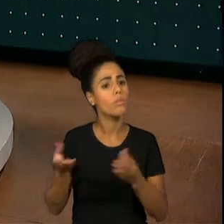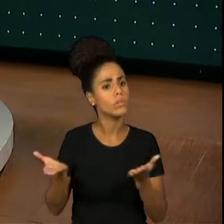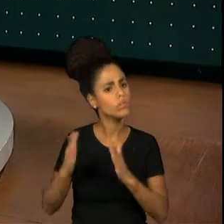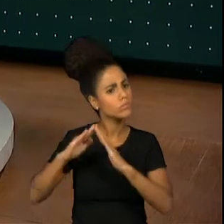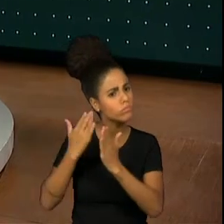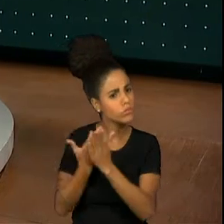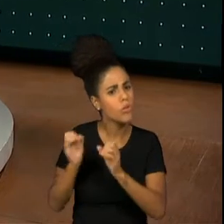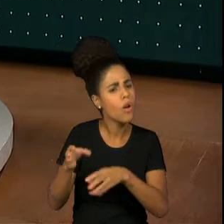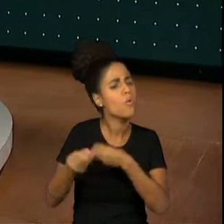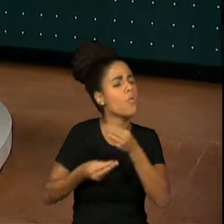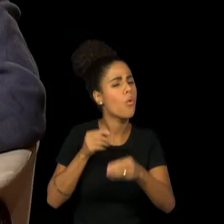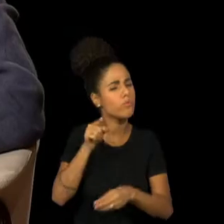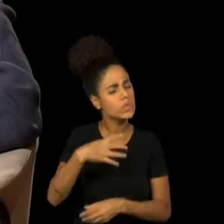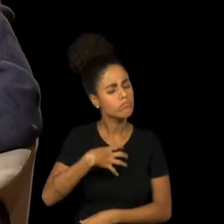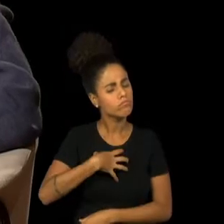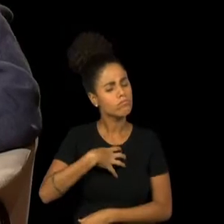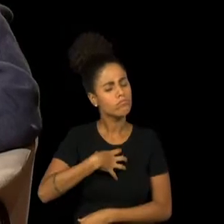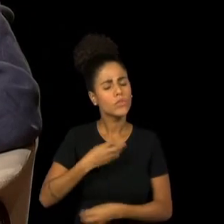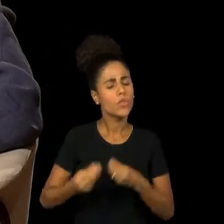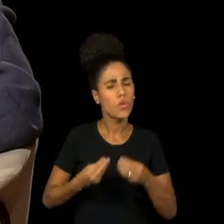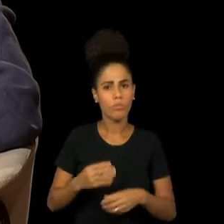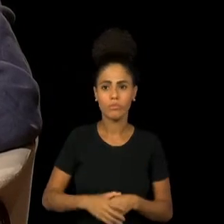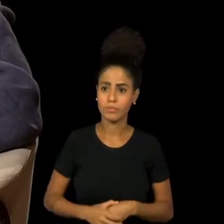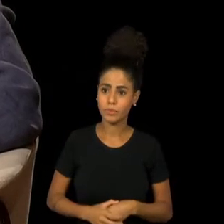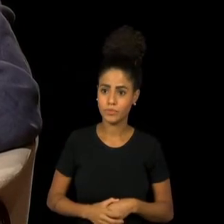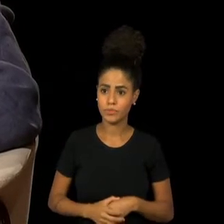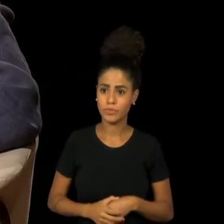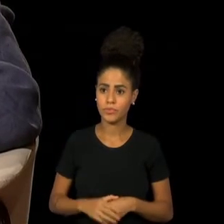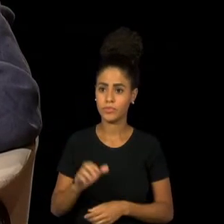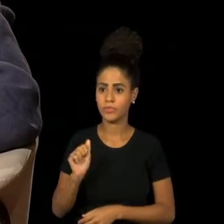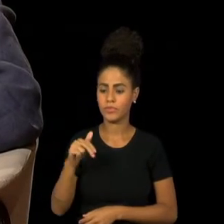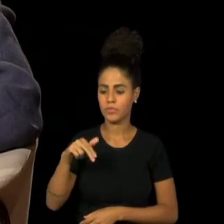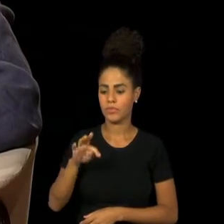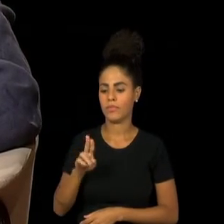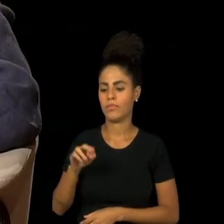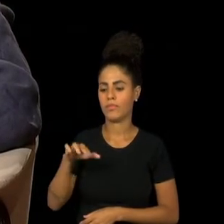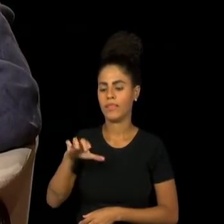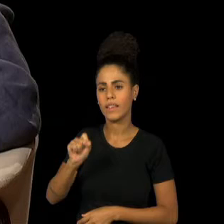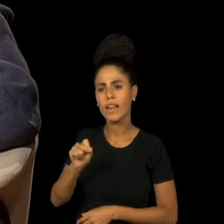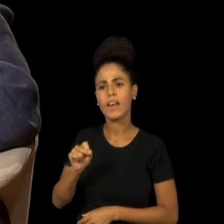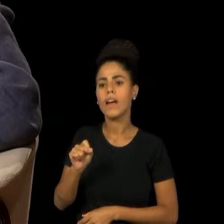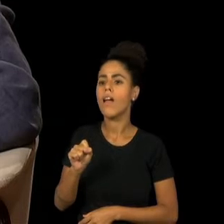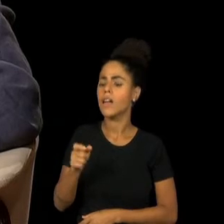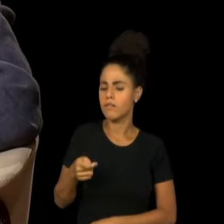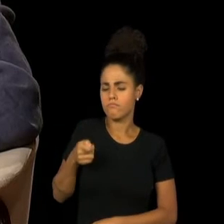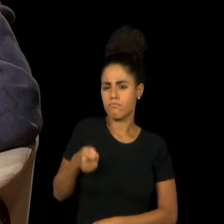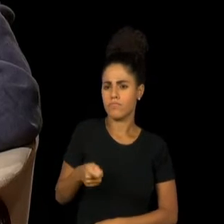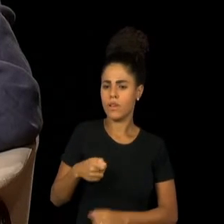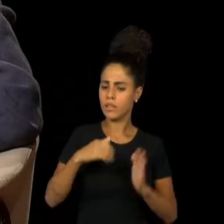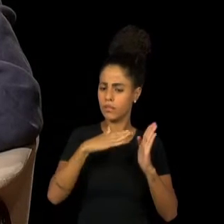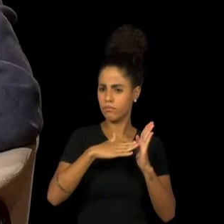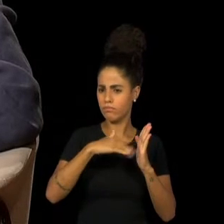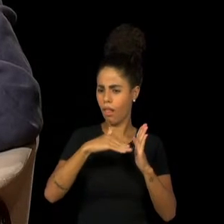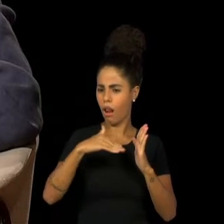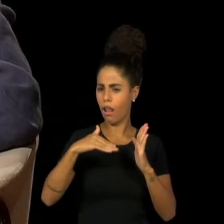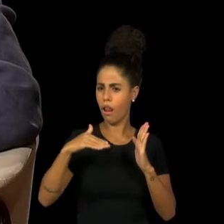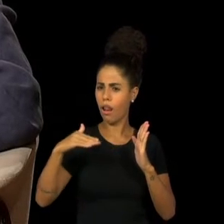ensinar? O Antunes tinha um rigor estético, que foi